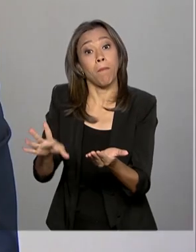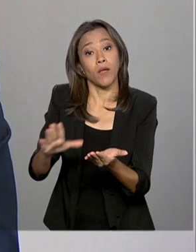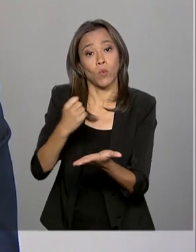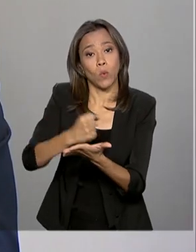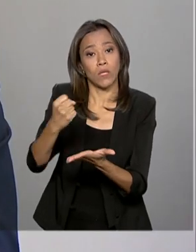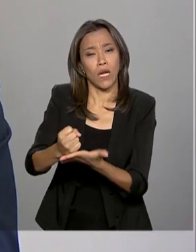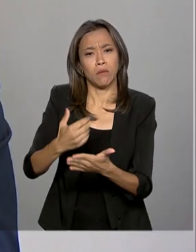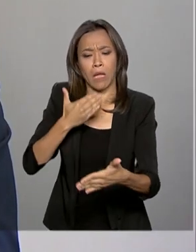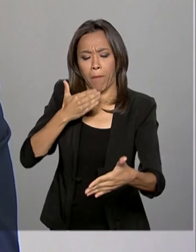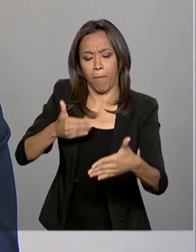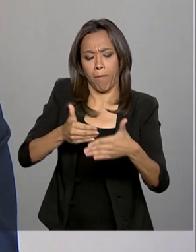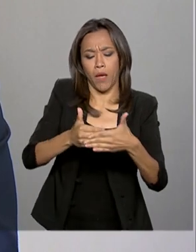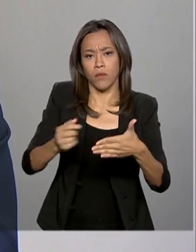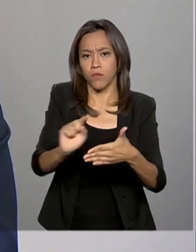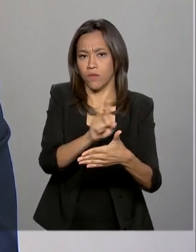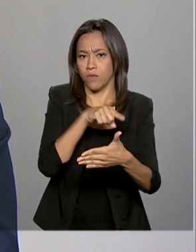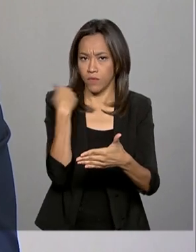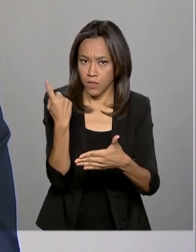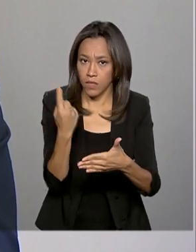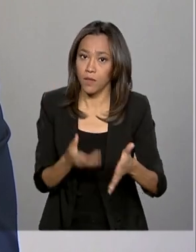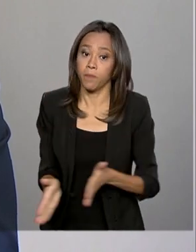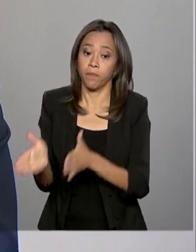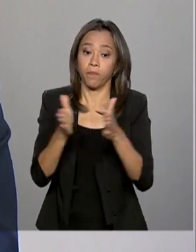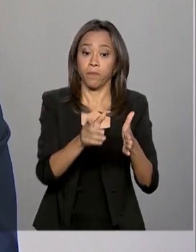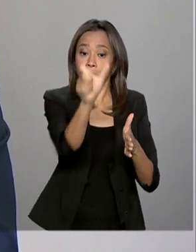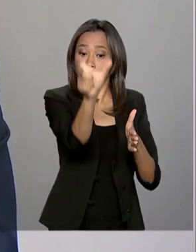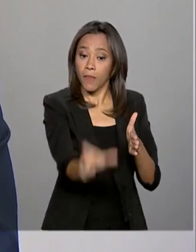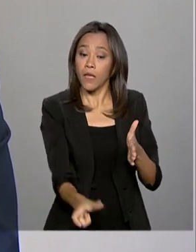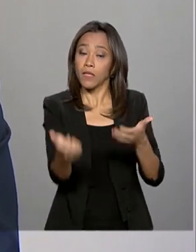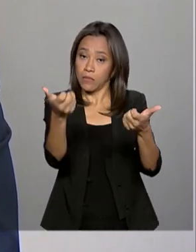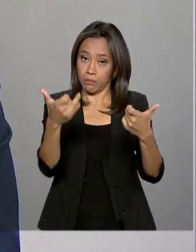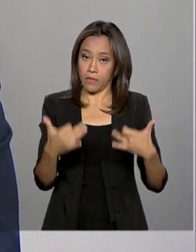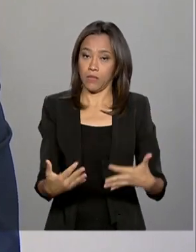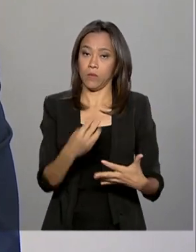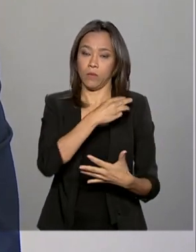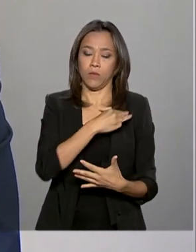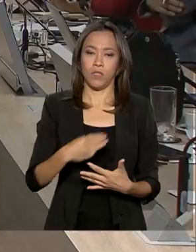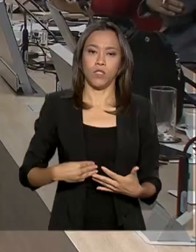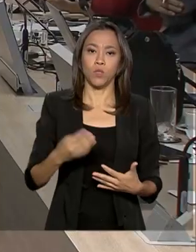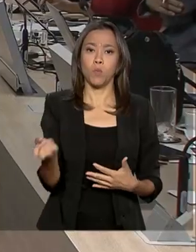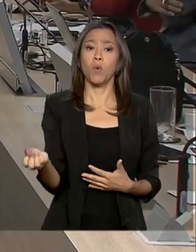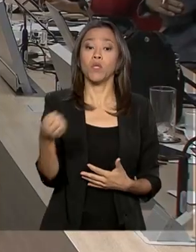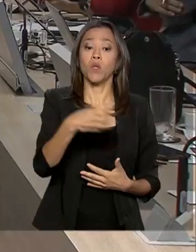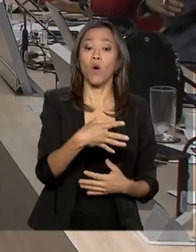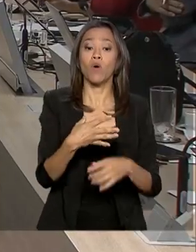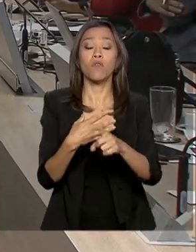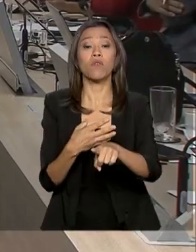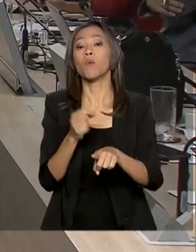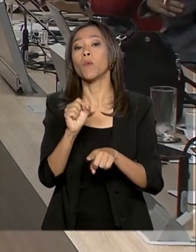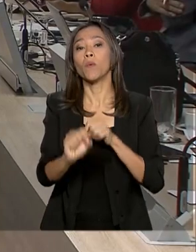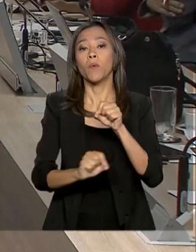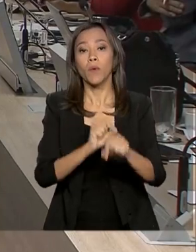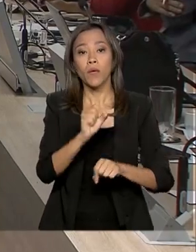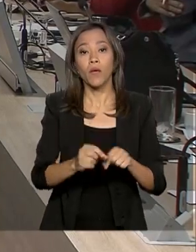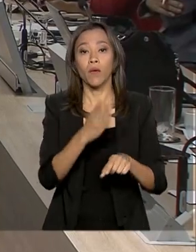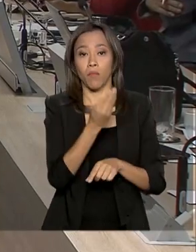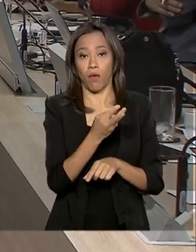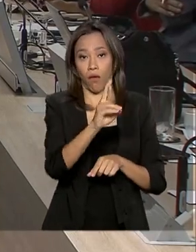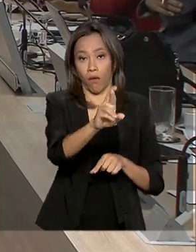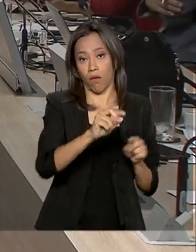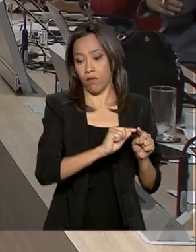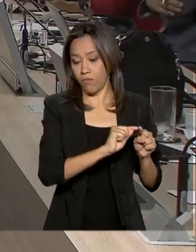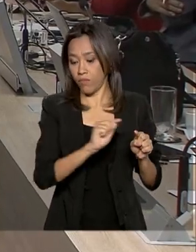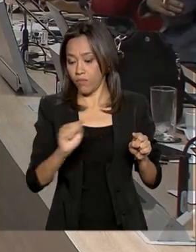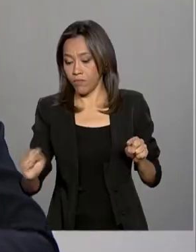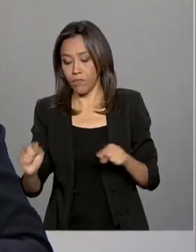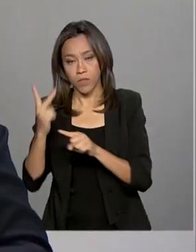Para o ministro da Infraestrutura, o destaque será a concessão da Nova Dutra, rodovia que atravessa partes de São Paulo e